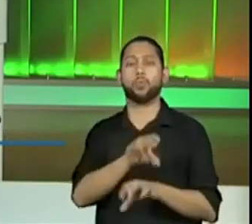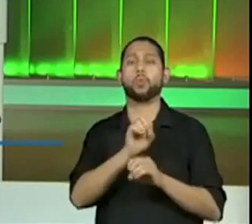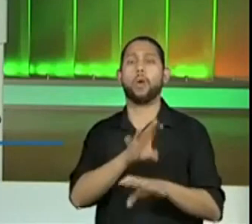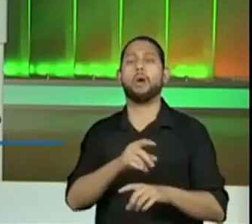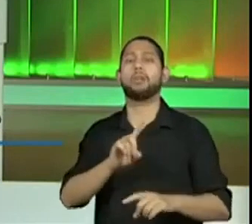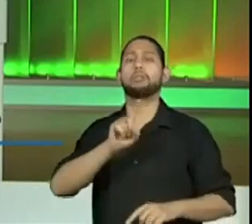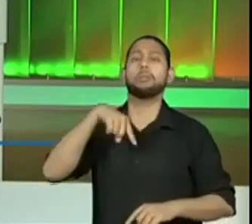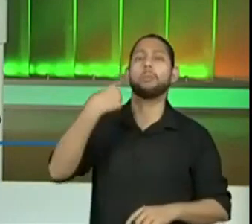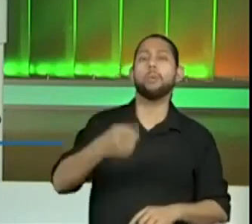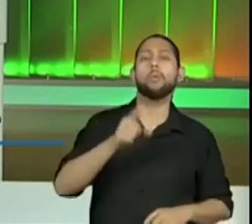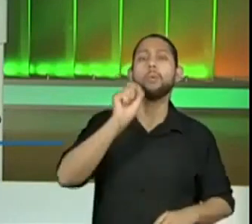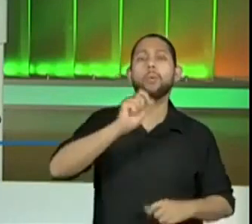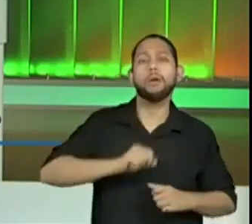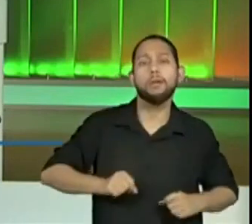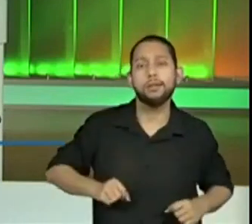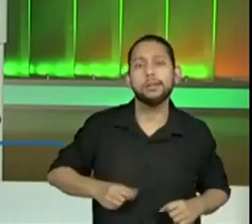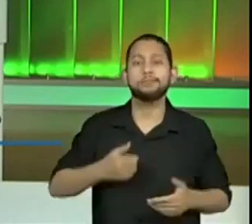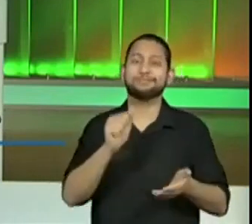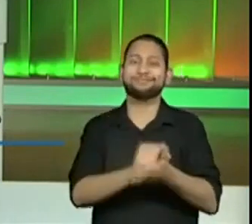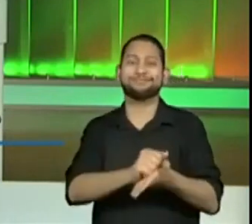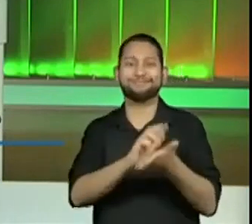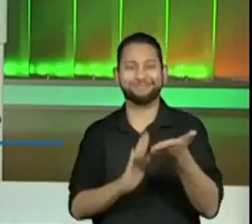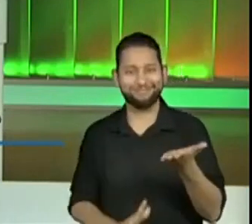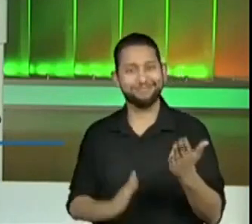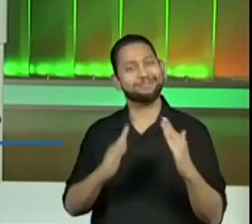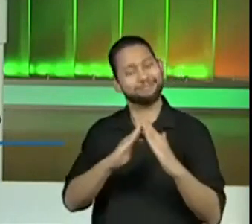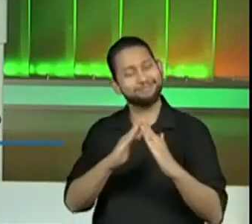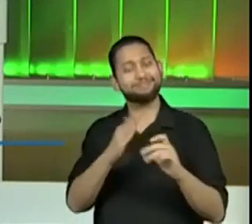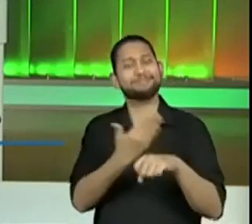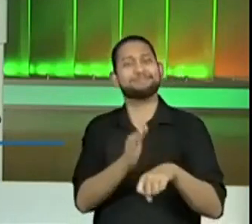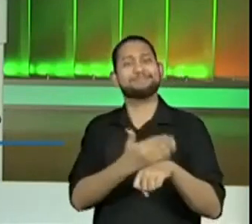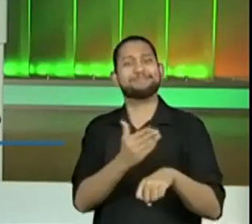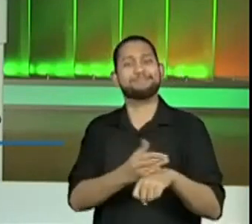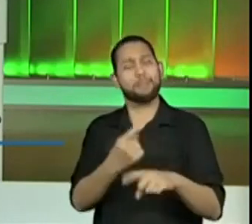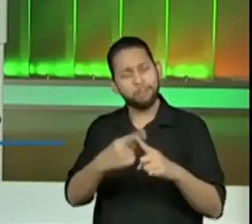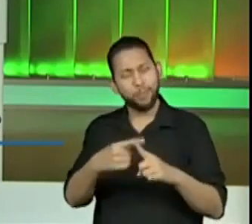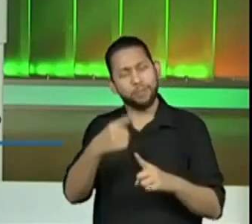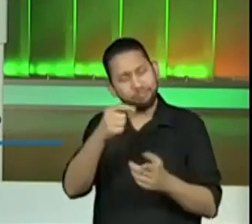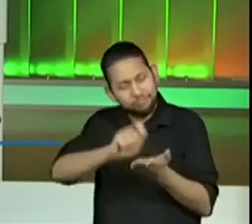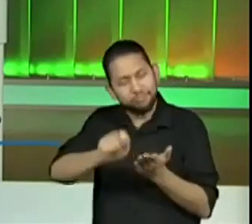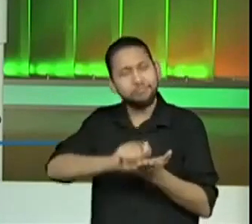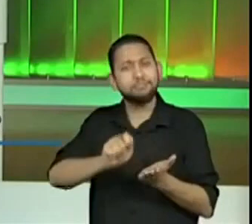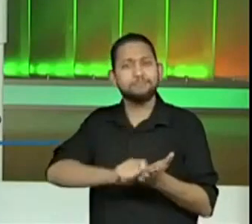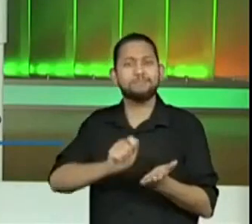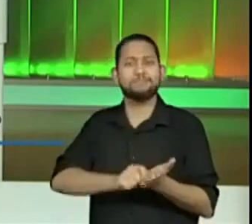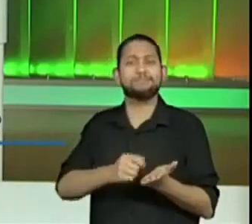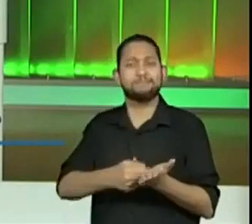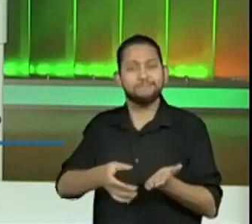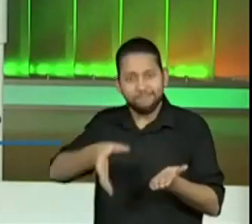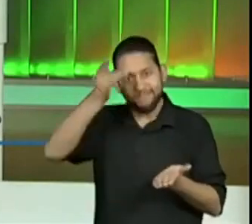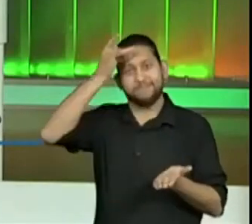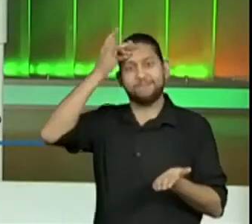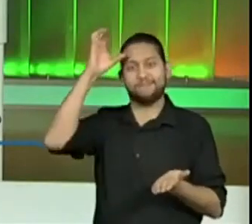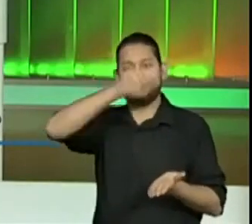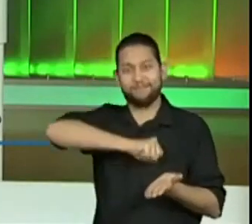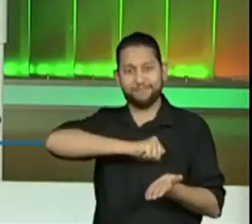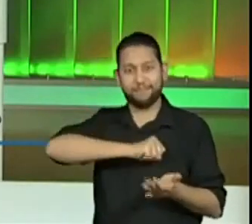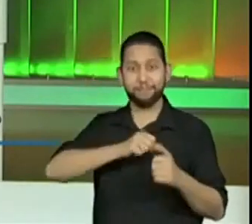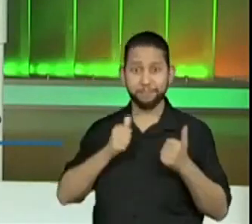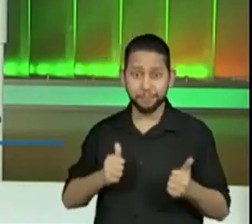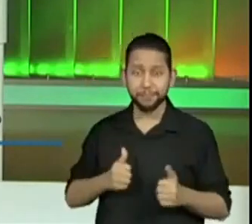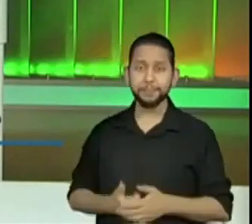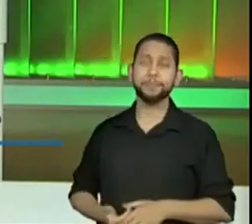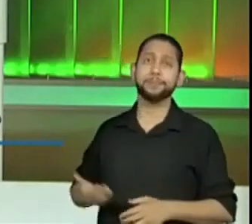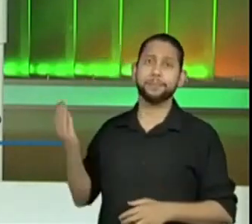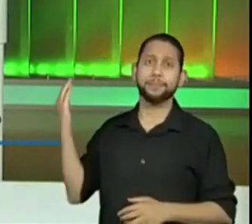tem? Atividade. Atividade para formalizar tudo o que a gente aprendeu hoje. Certo? Então, vamos